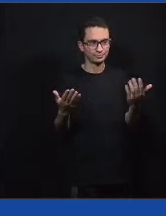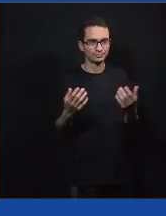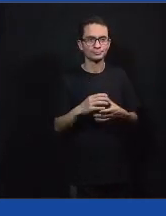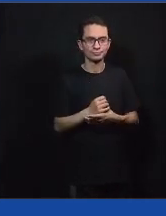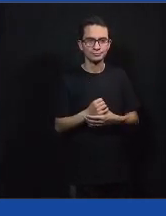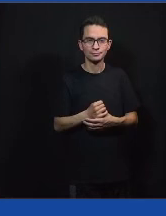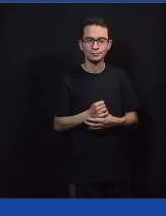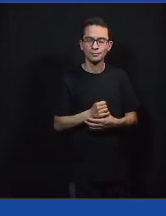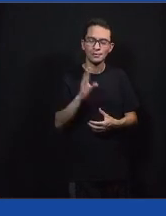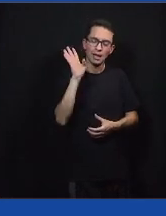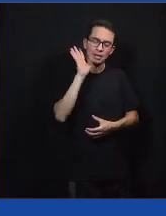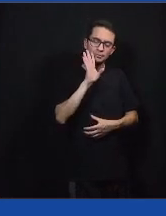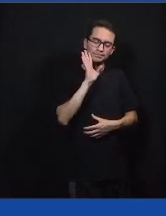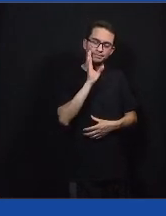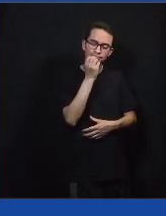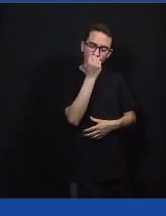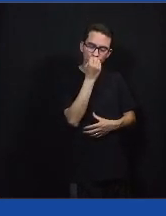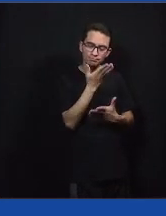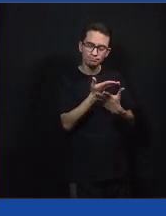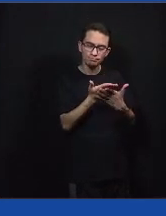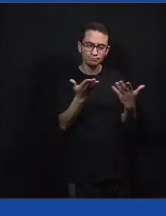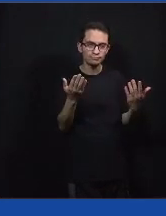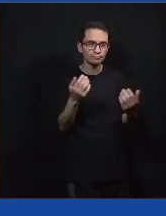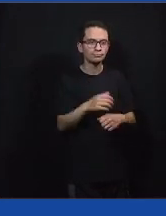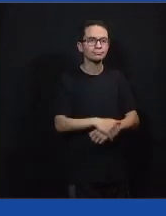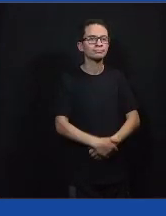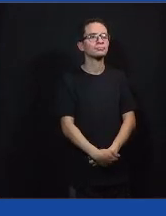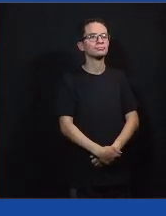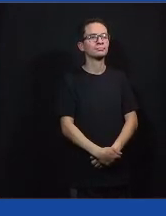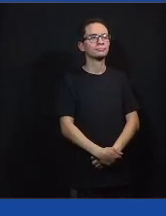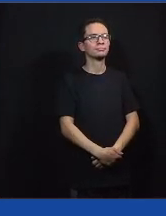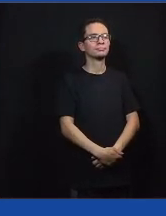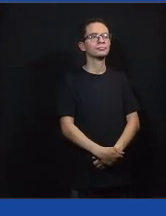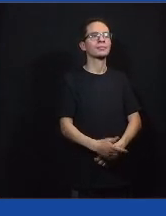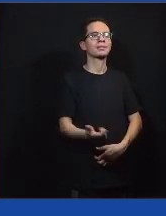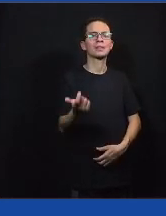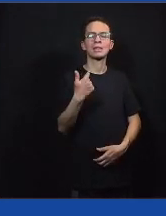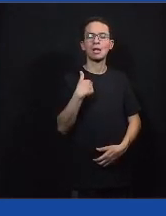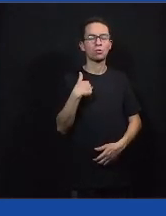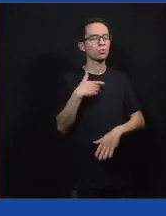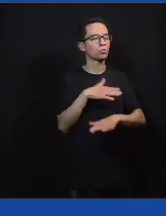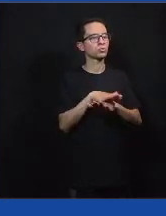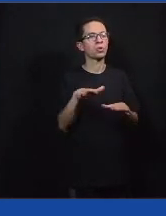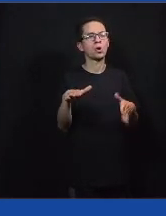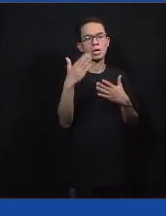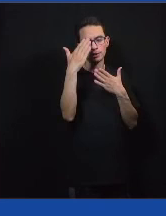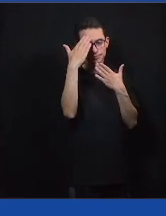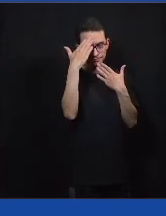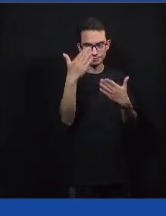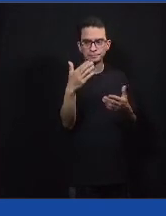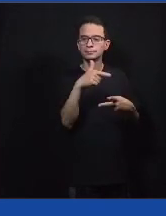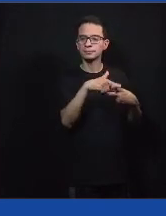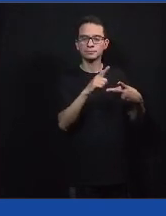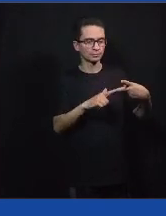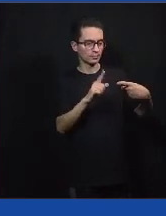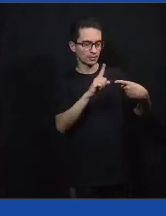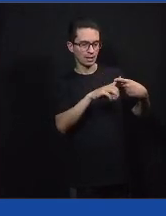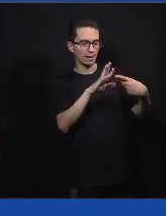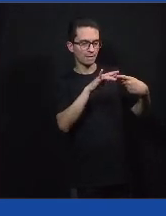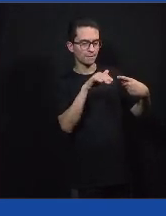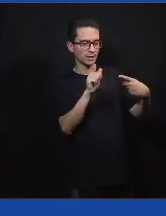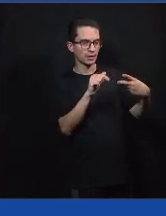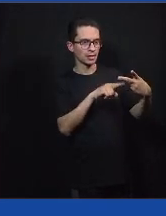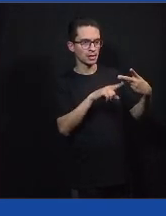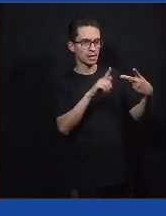Legal. Fernando, você vai encerrar. Eu só quero agradecer em nome da Rafa e da Gabi a quantidade